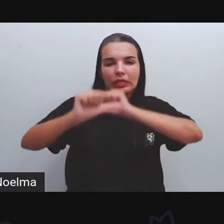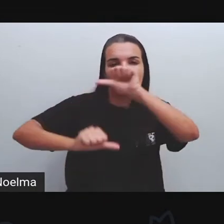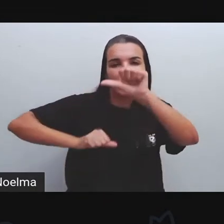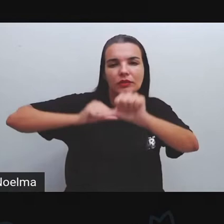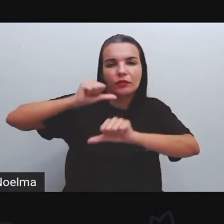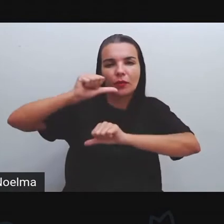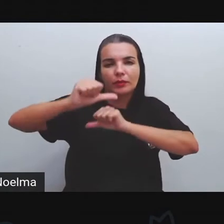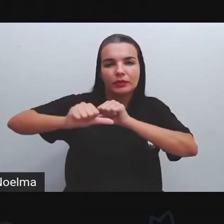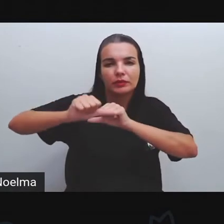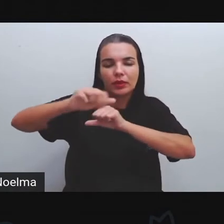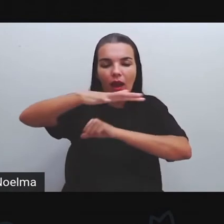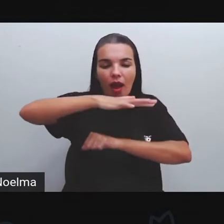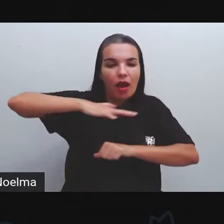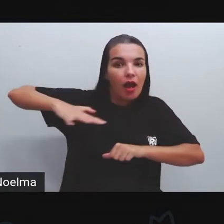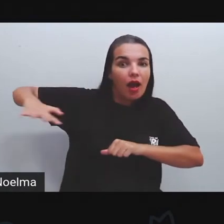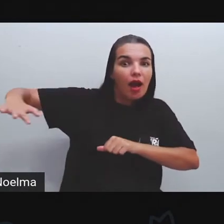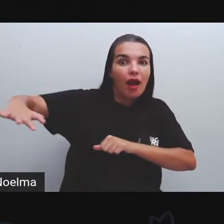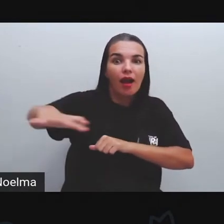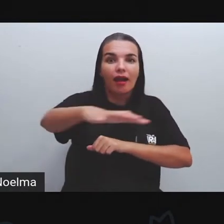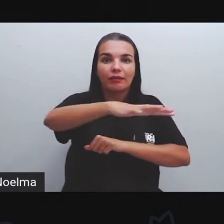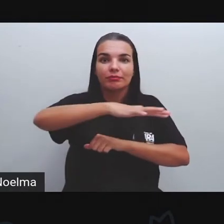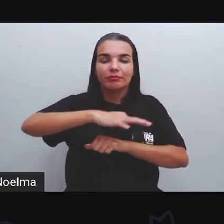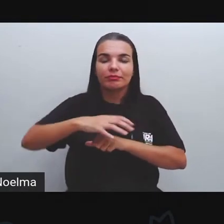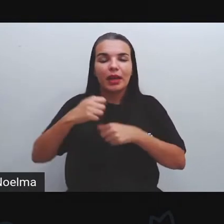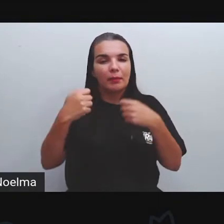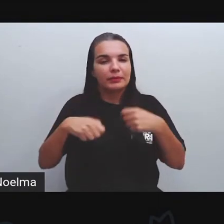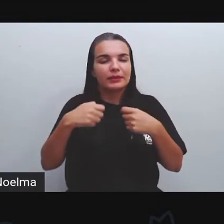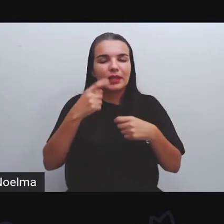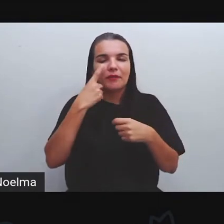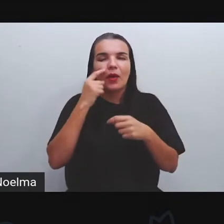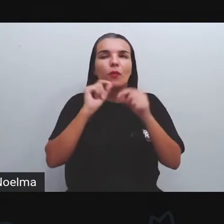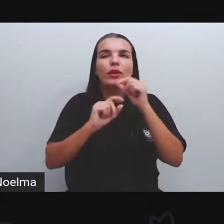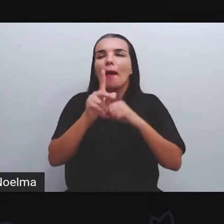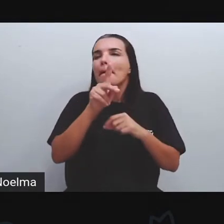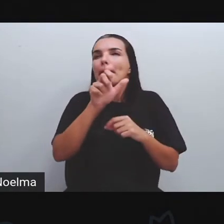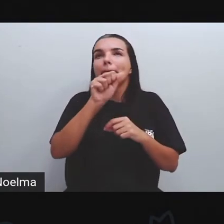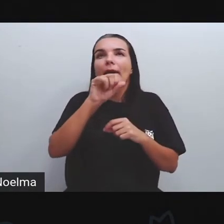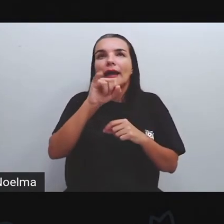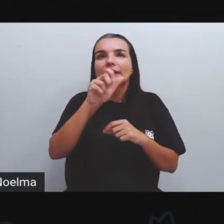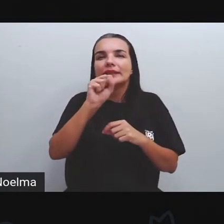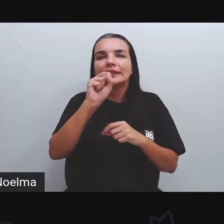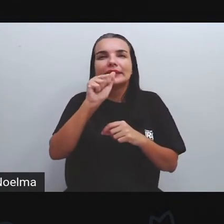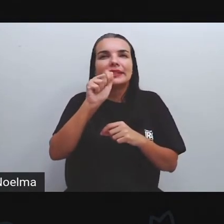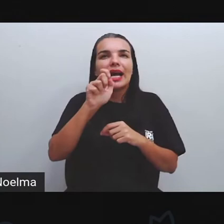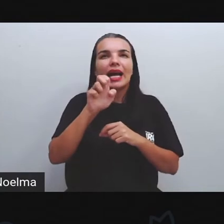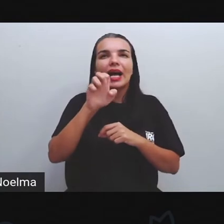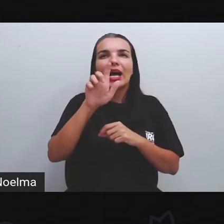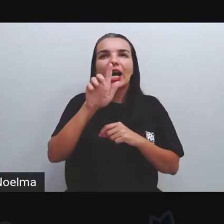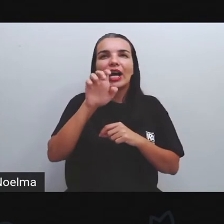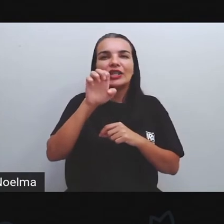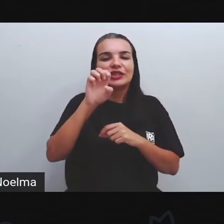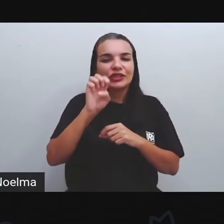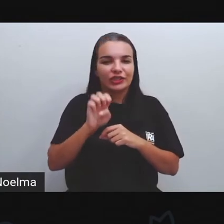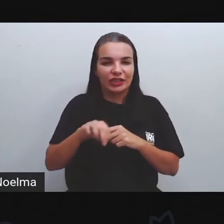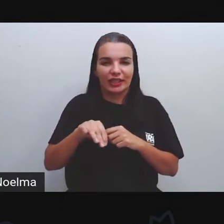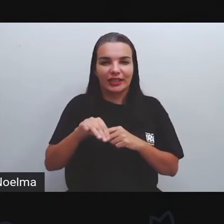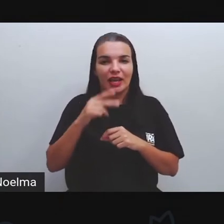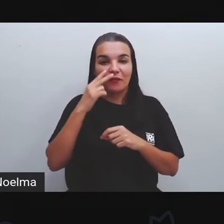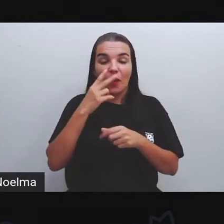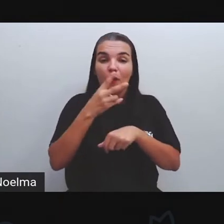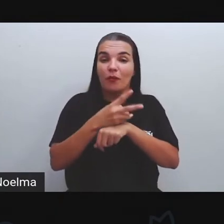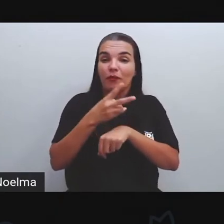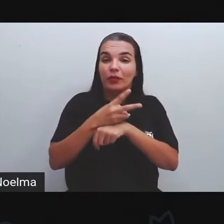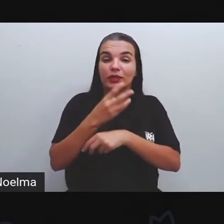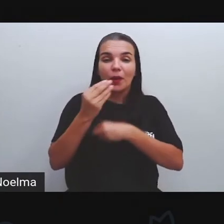das paisagens, é interessante que a gente entenda o que é uma paisagem primeiro. Para isso eu trouxe um vídeo para vocês